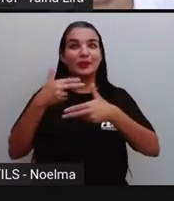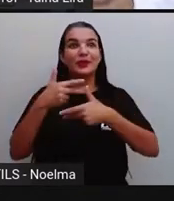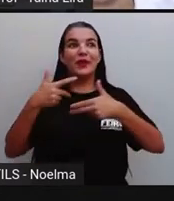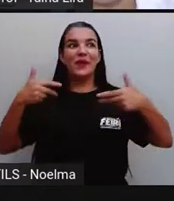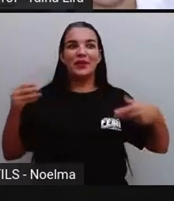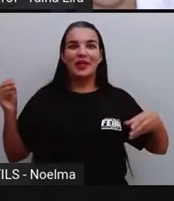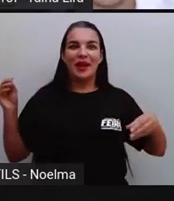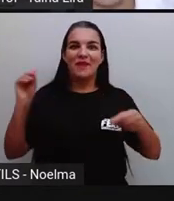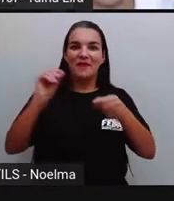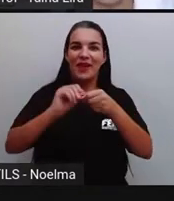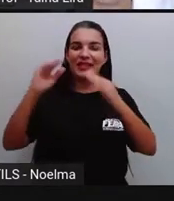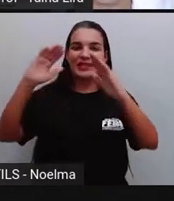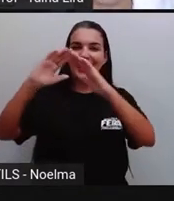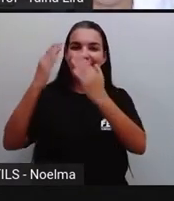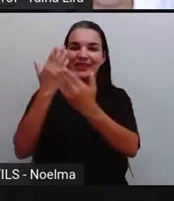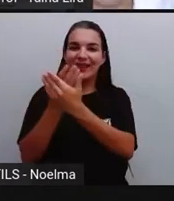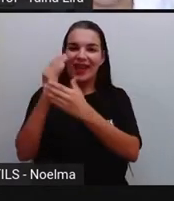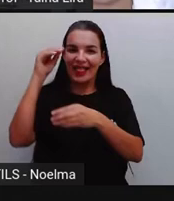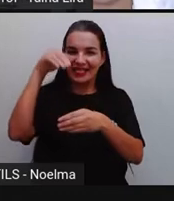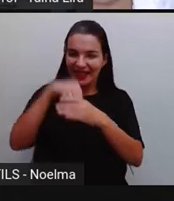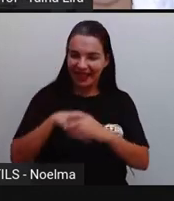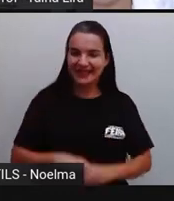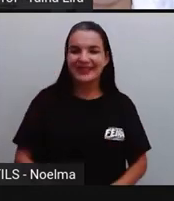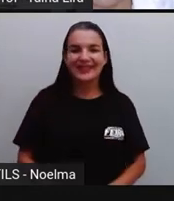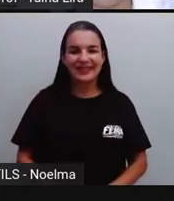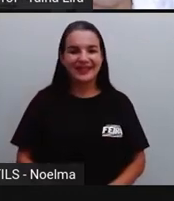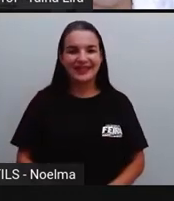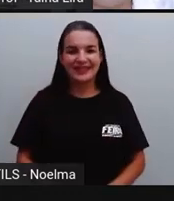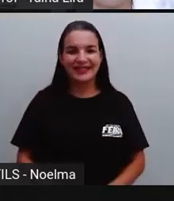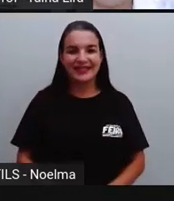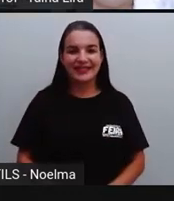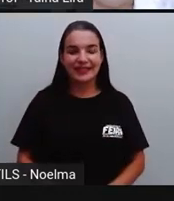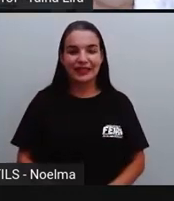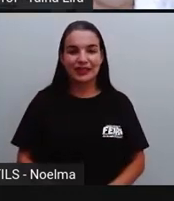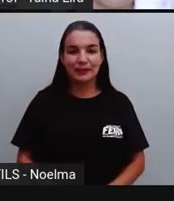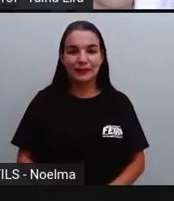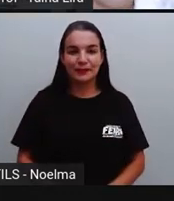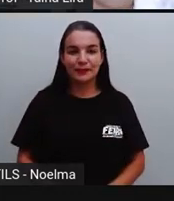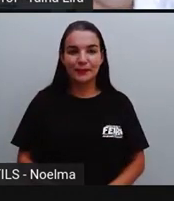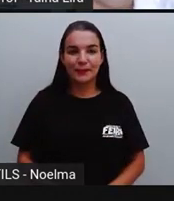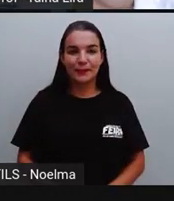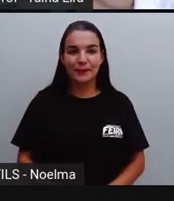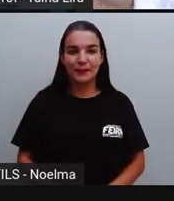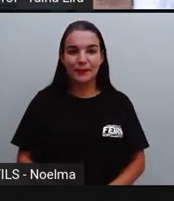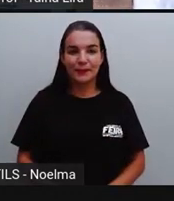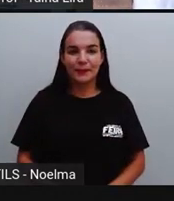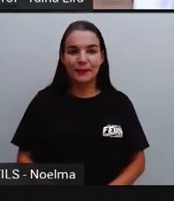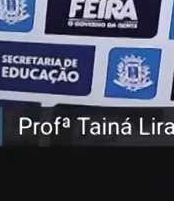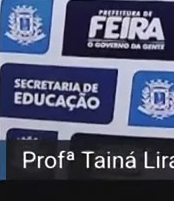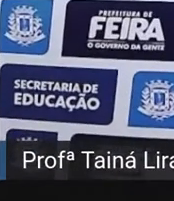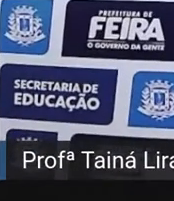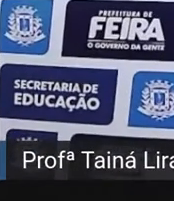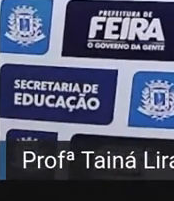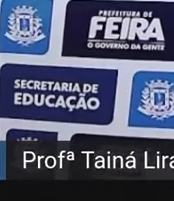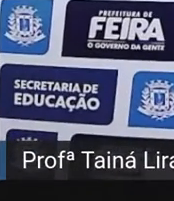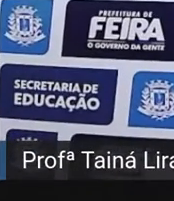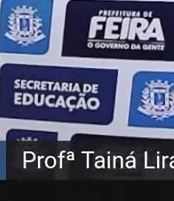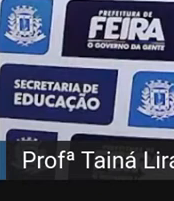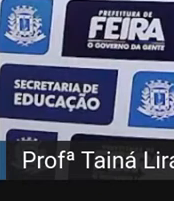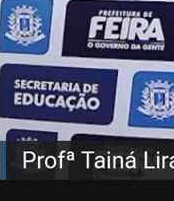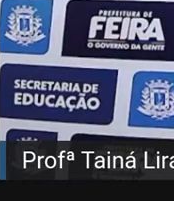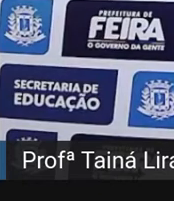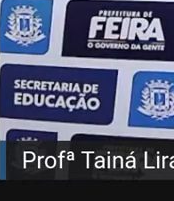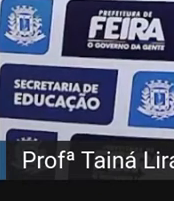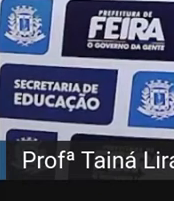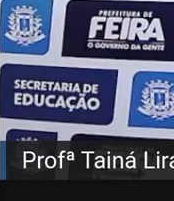eles fazem na escola, né? Deixa a Pro agora compartilhar novamente aqui com vocês a tela